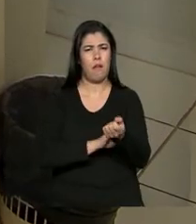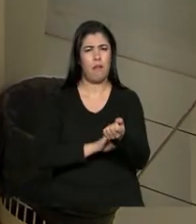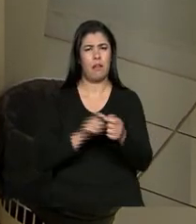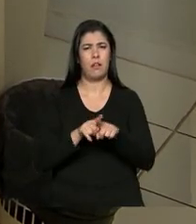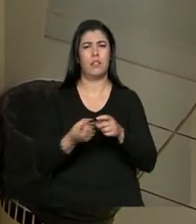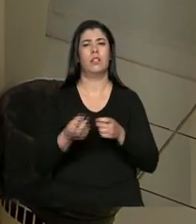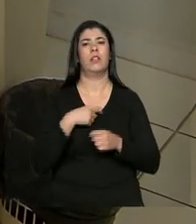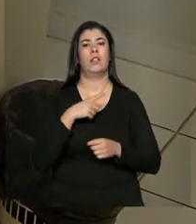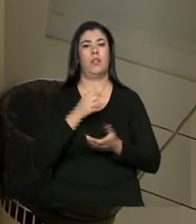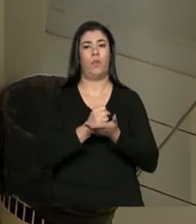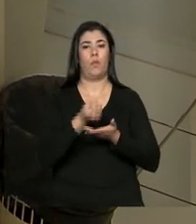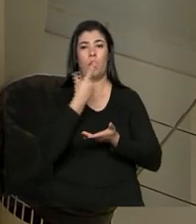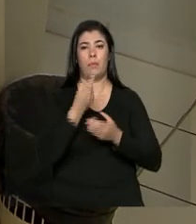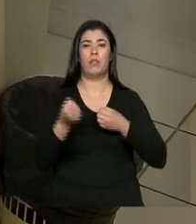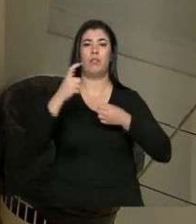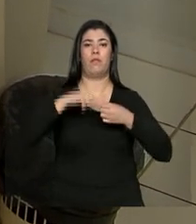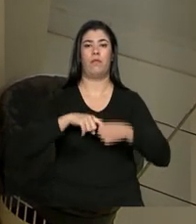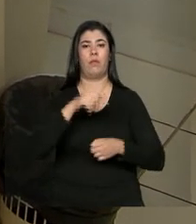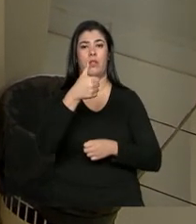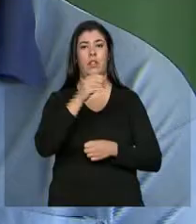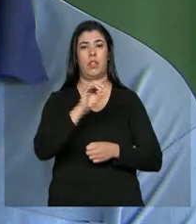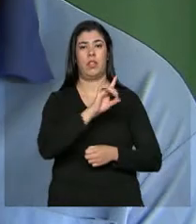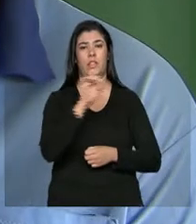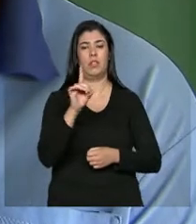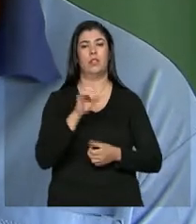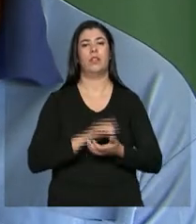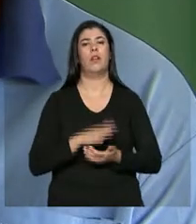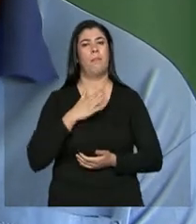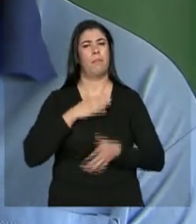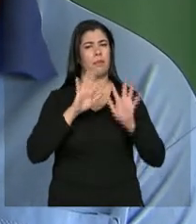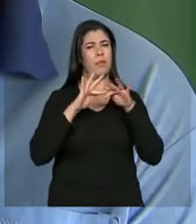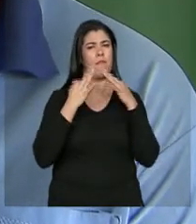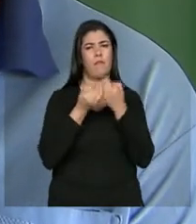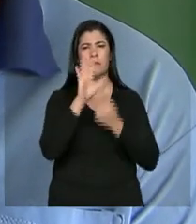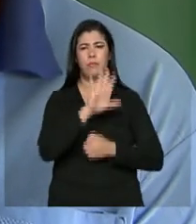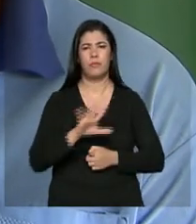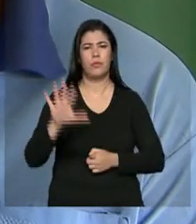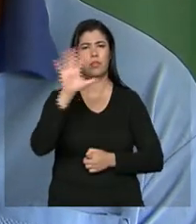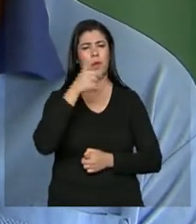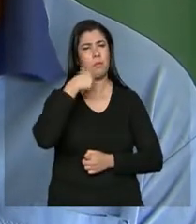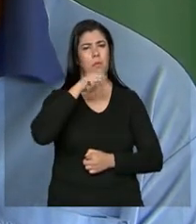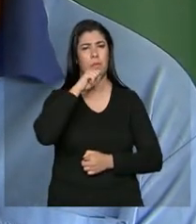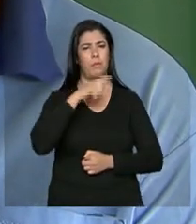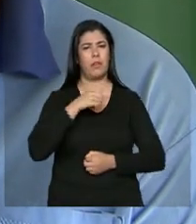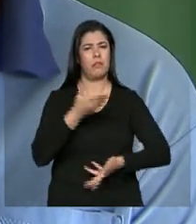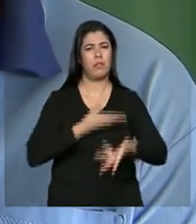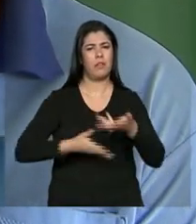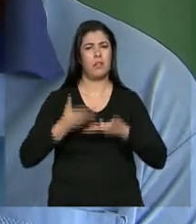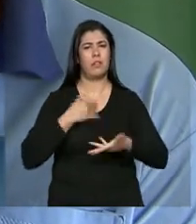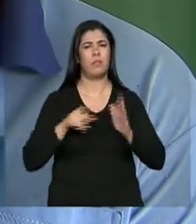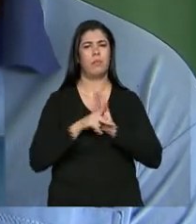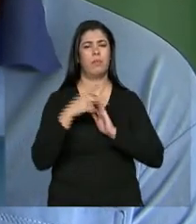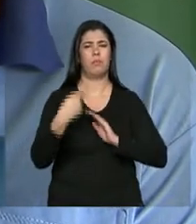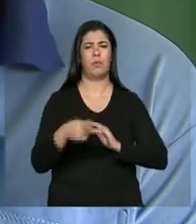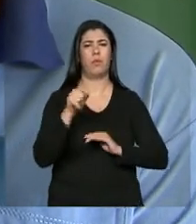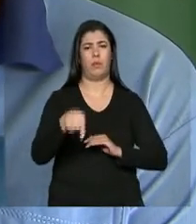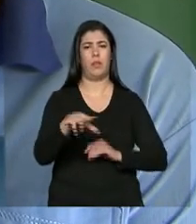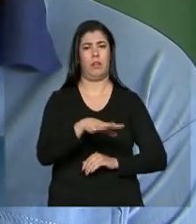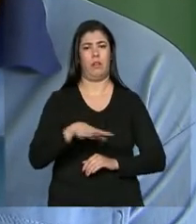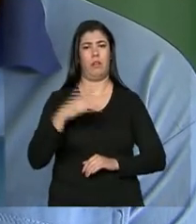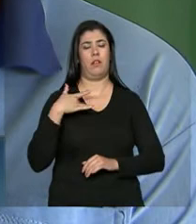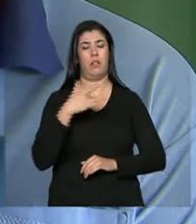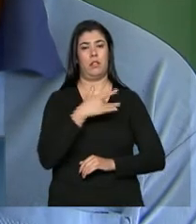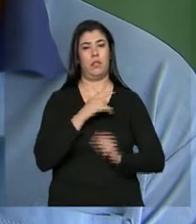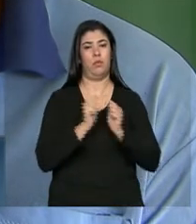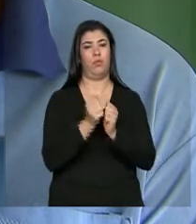tem retorno marcado para daqui a 10 dias. Minha família em geral, não só minha mãe, tem o atendimento nesse posto, com